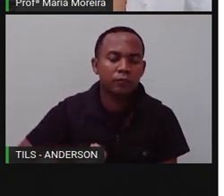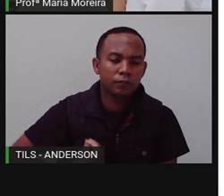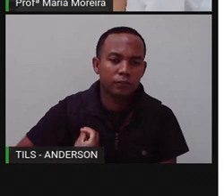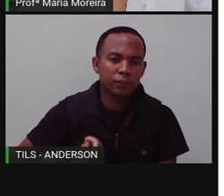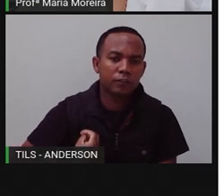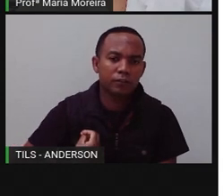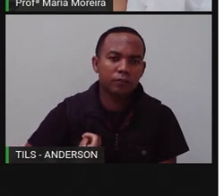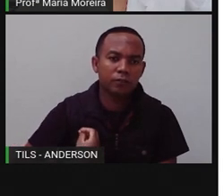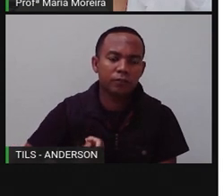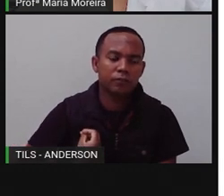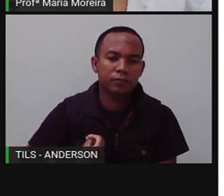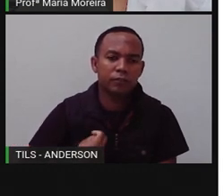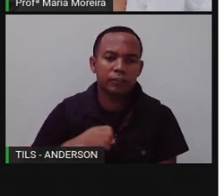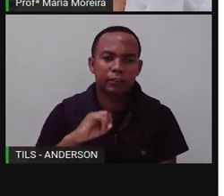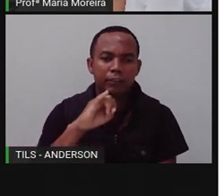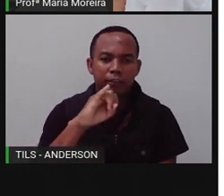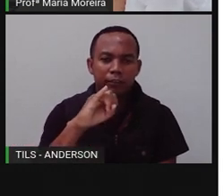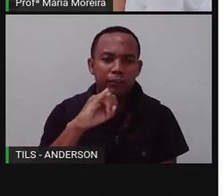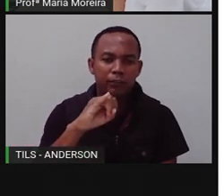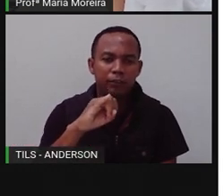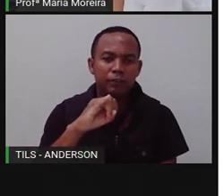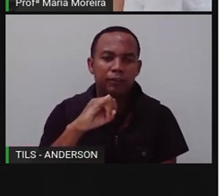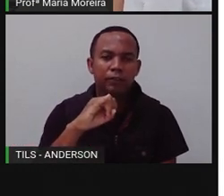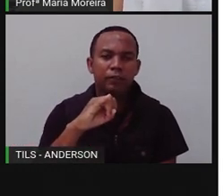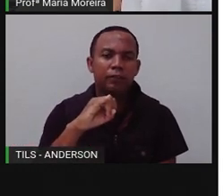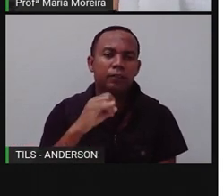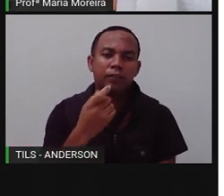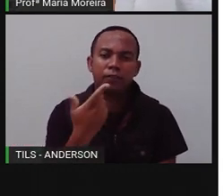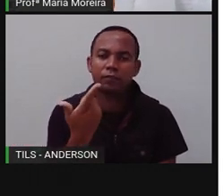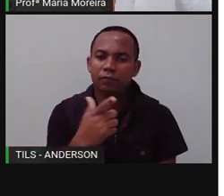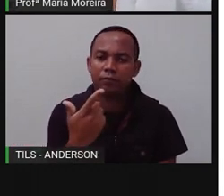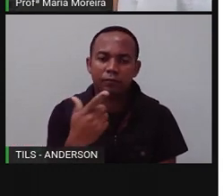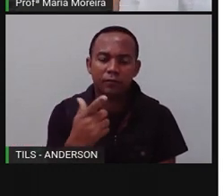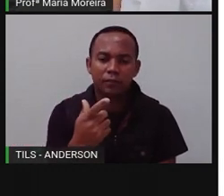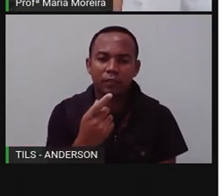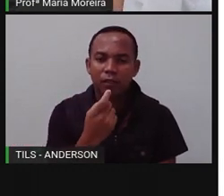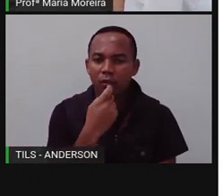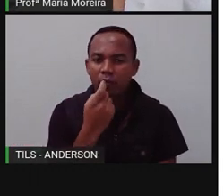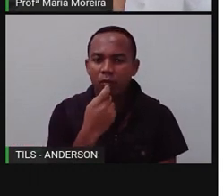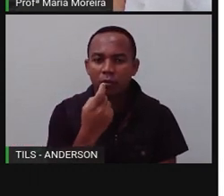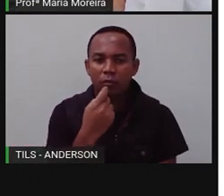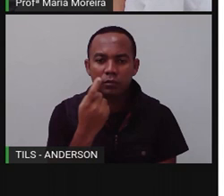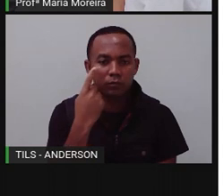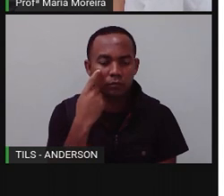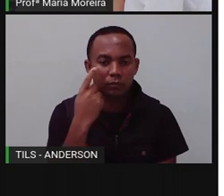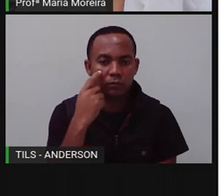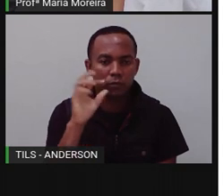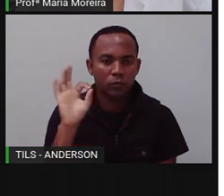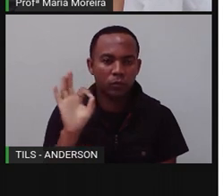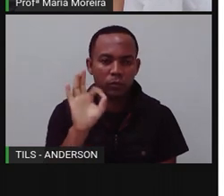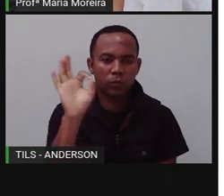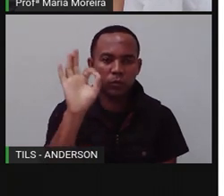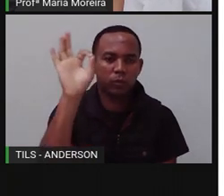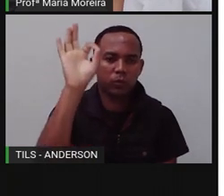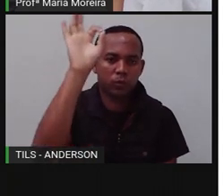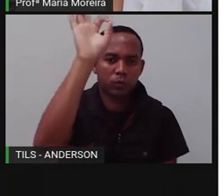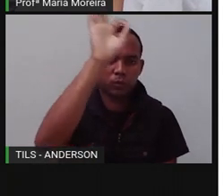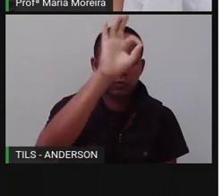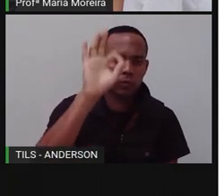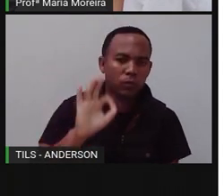invertebrado, né? Que é o mosquitinho da dengue, né? E o nome científico dele, mosquito o Aedes,